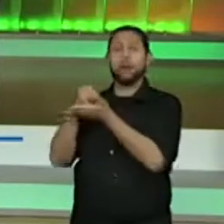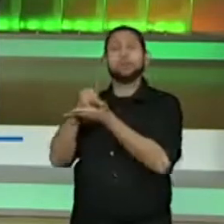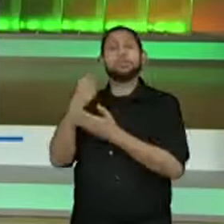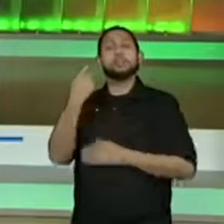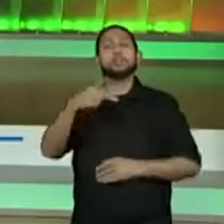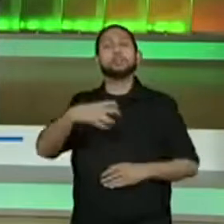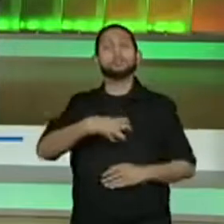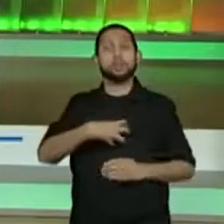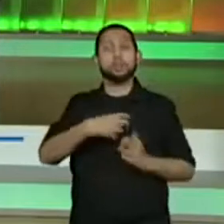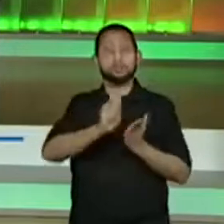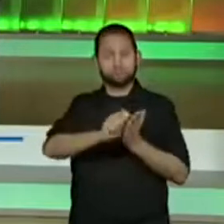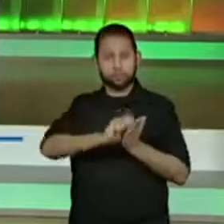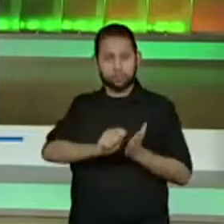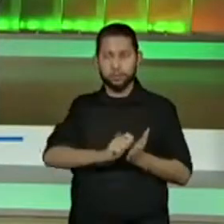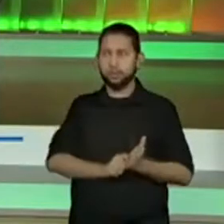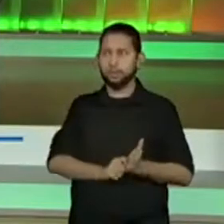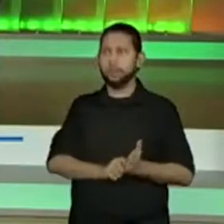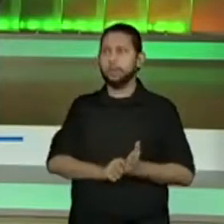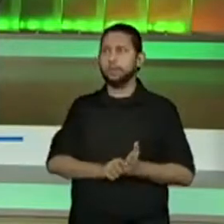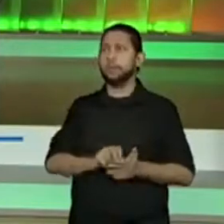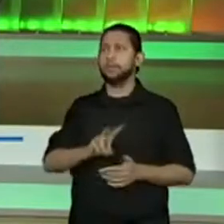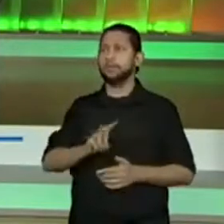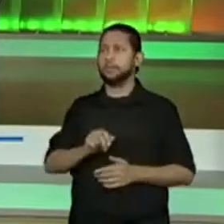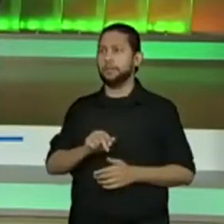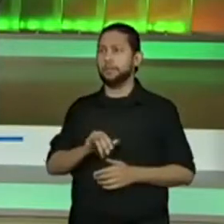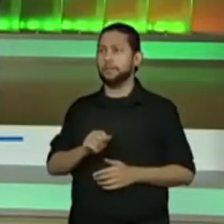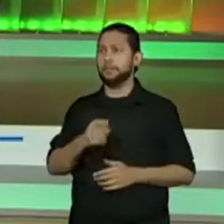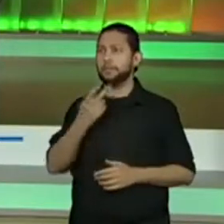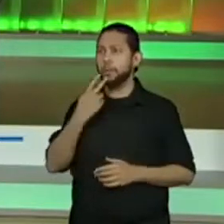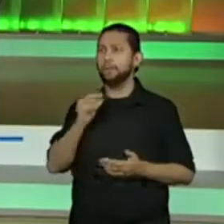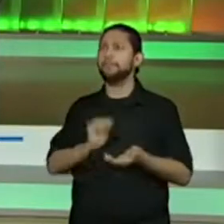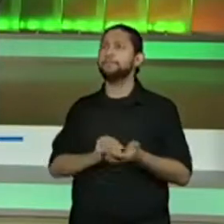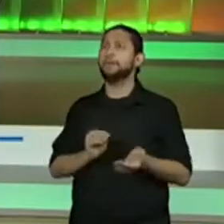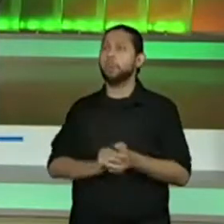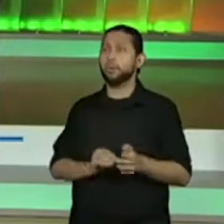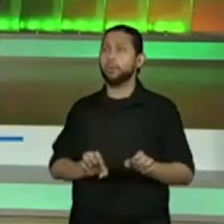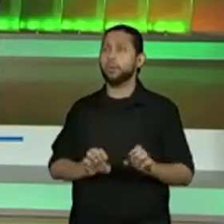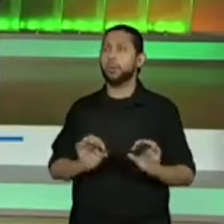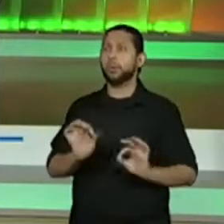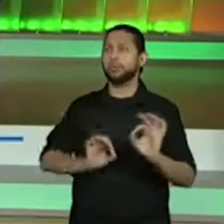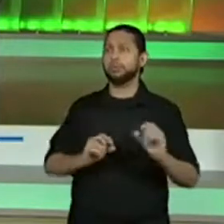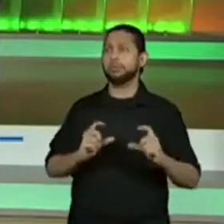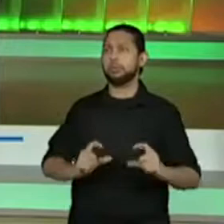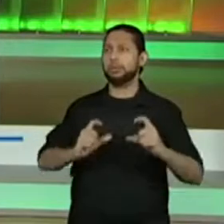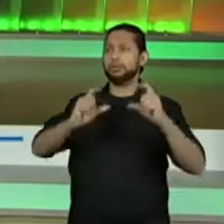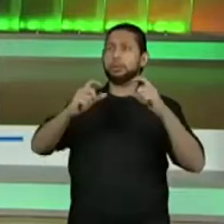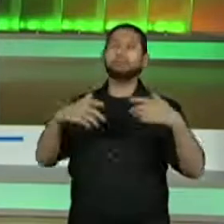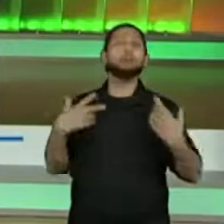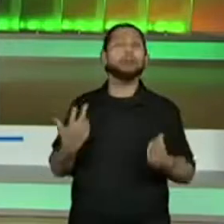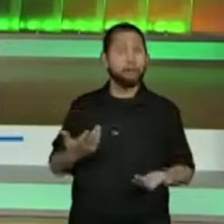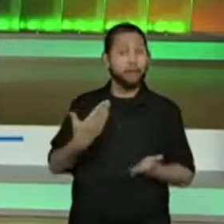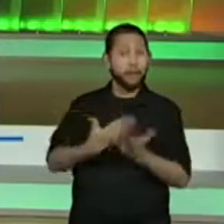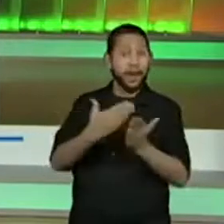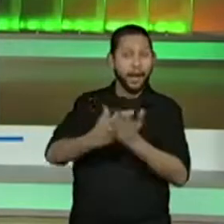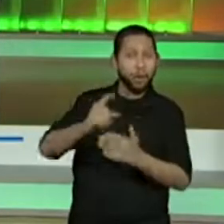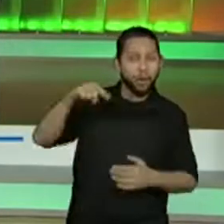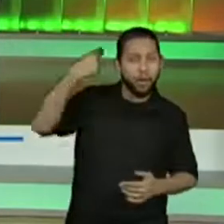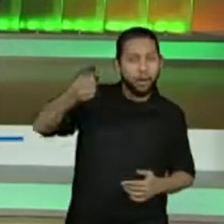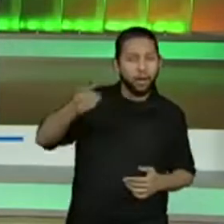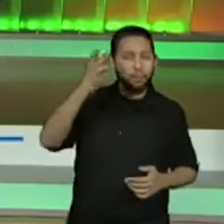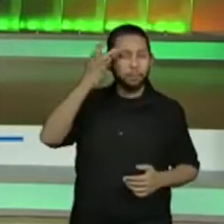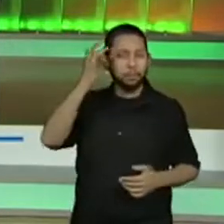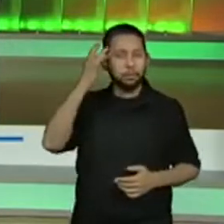vocês colocaram, igual a Provânia já colocou, sem nenhuma estrutura, é o que nós arrumaremos na aula de